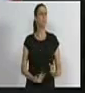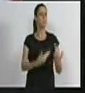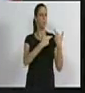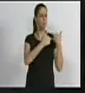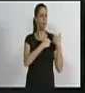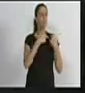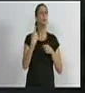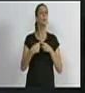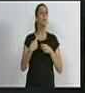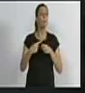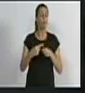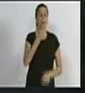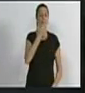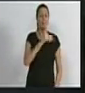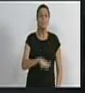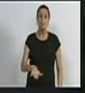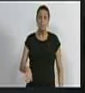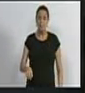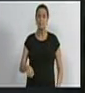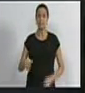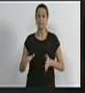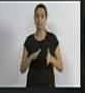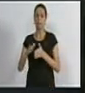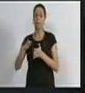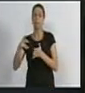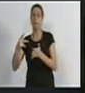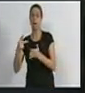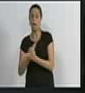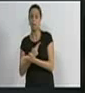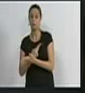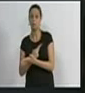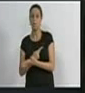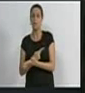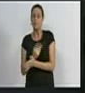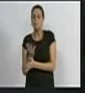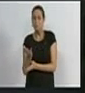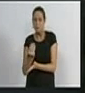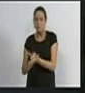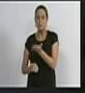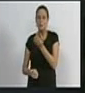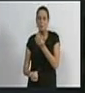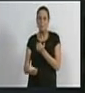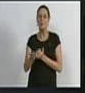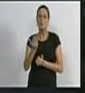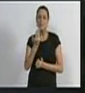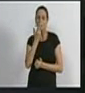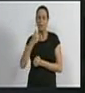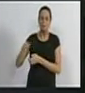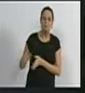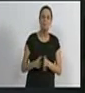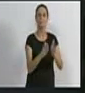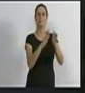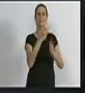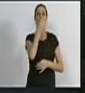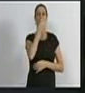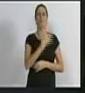crianças do caminho errado e levando elas para o caminho do bem. E ele não tinha medo,